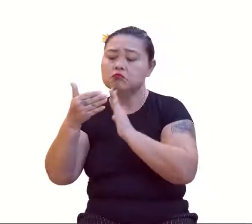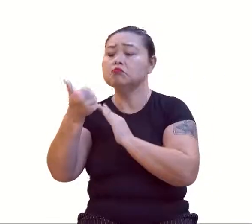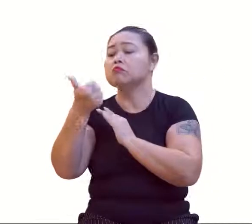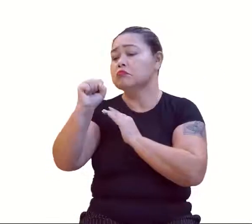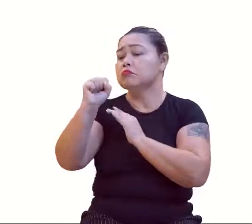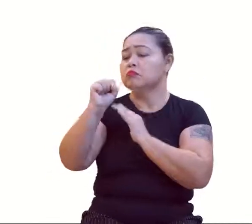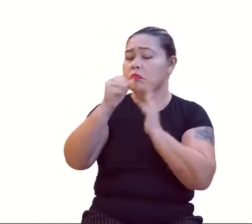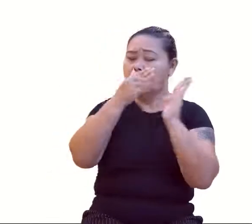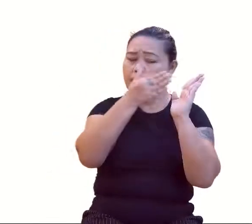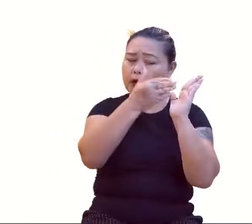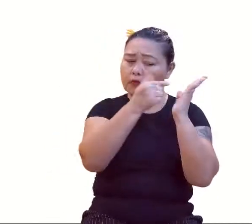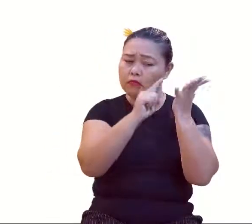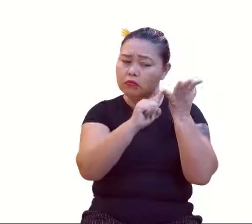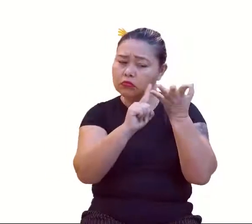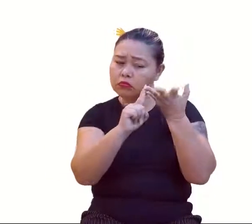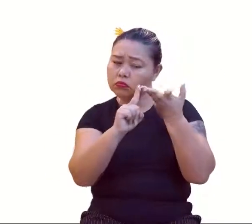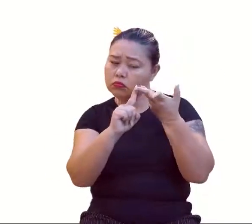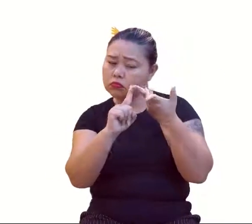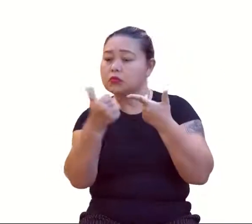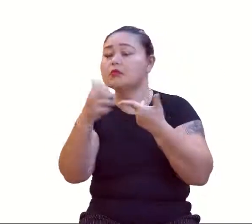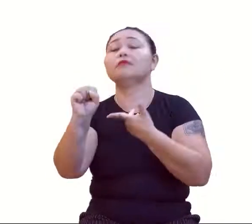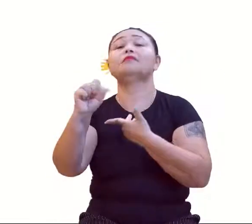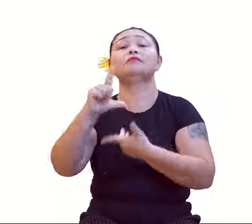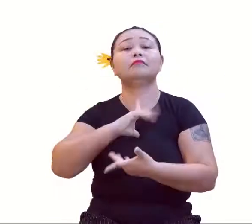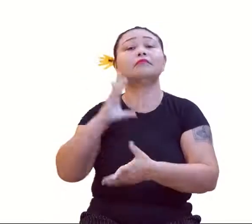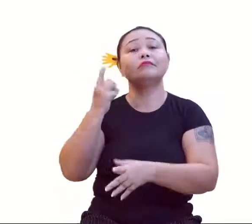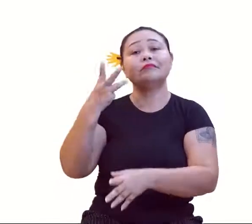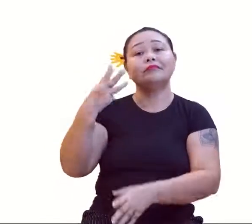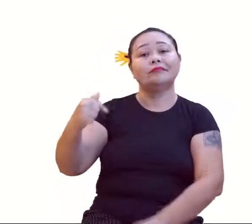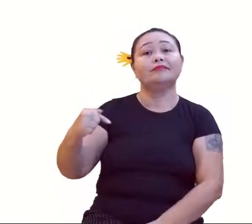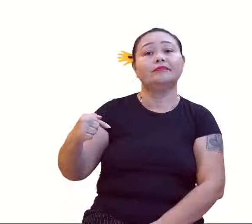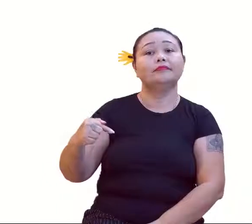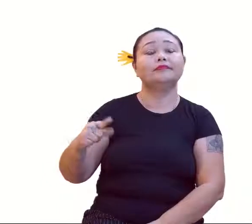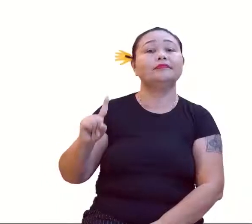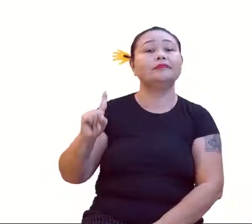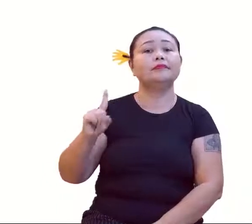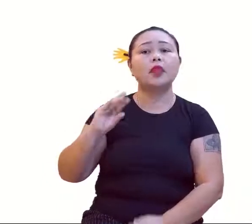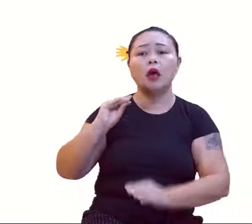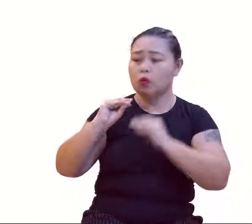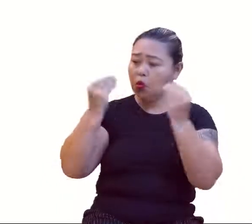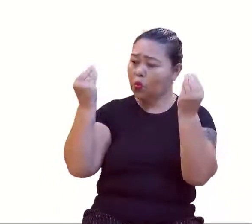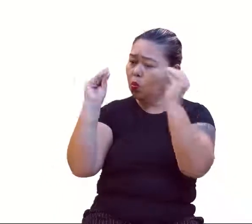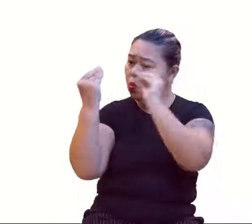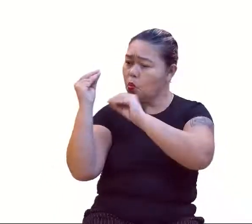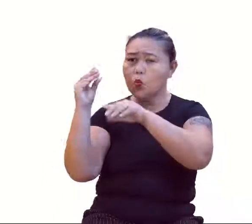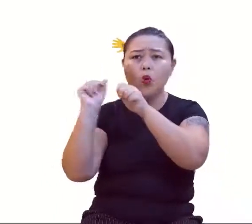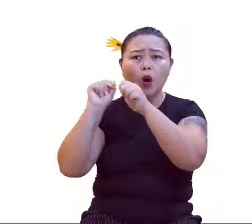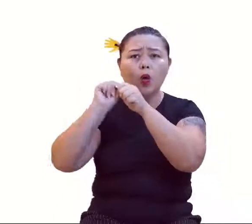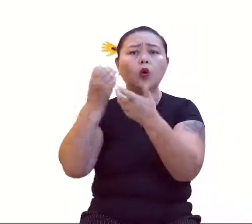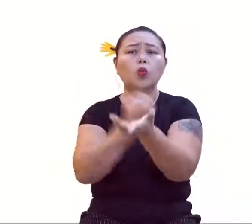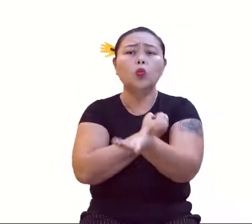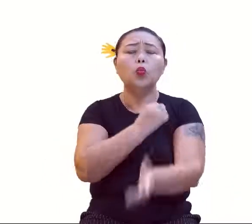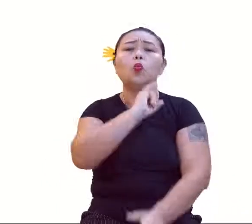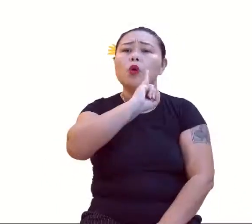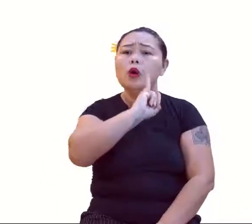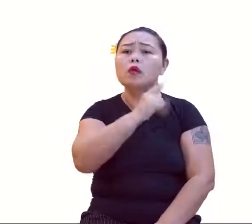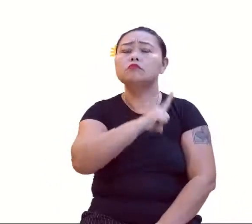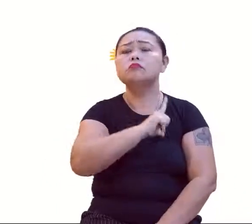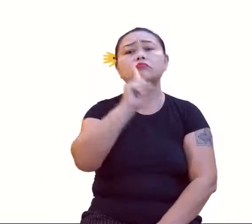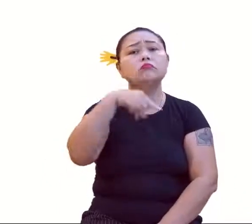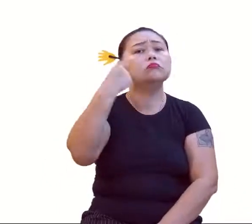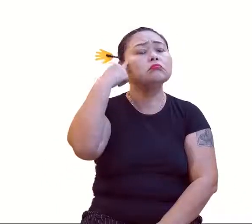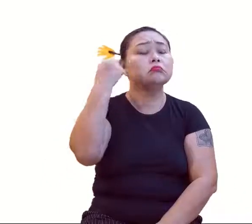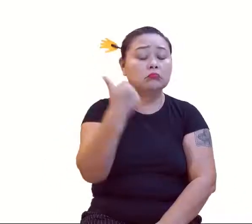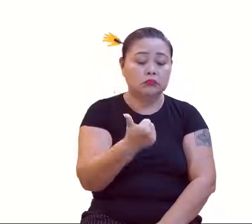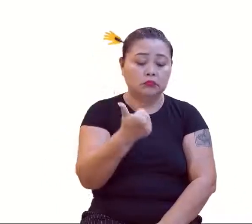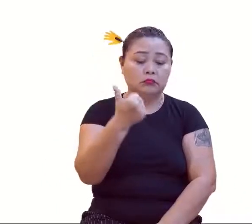oitavo número, vai ser o 36. O 37. Colocar todos os números ímpares. Vai pensando aí. É só pensar, olha só. 1,